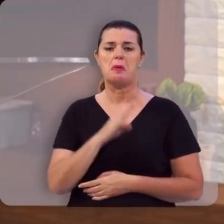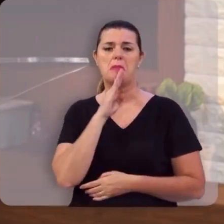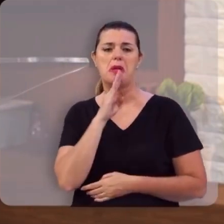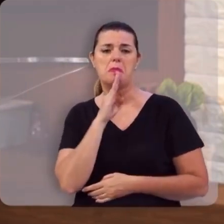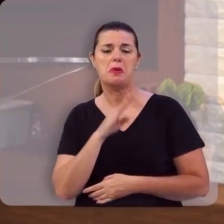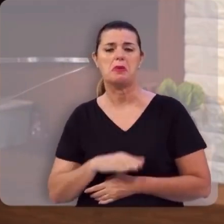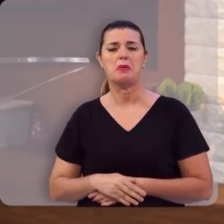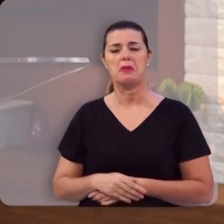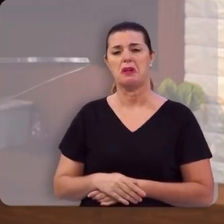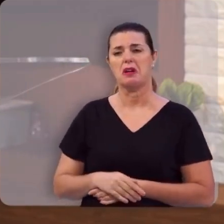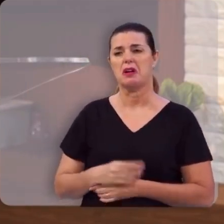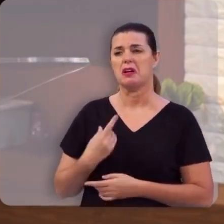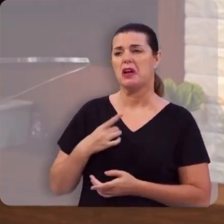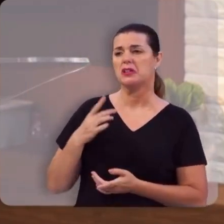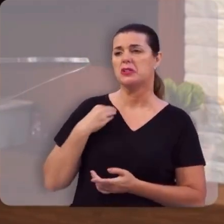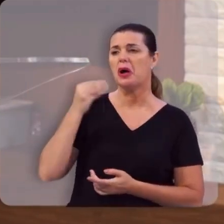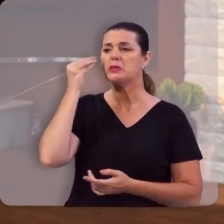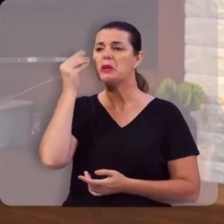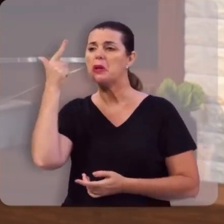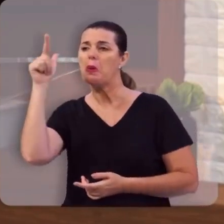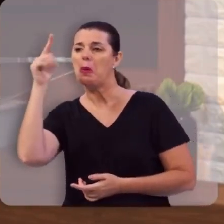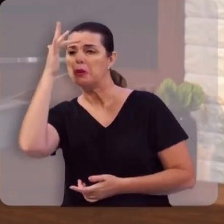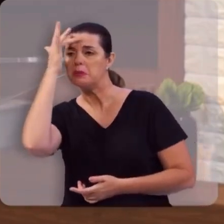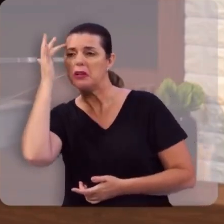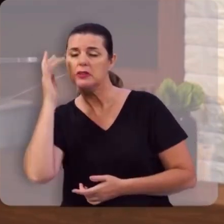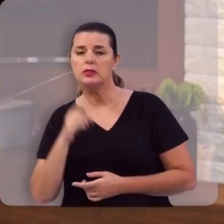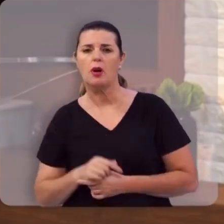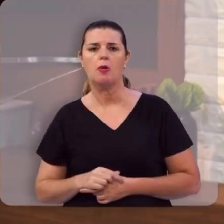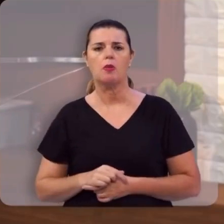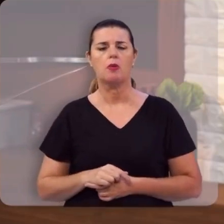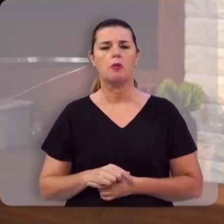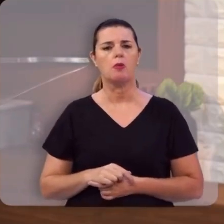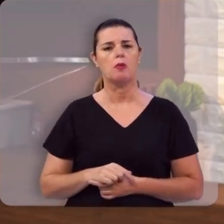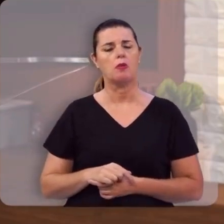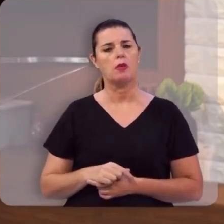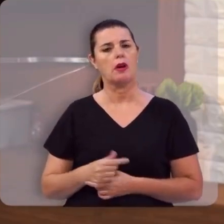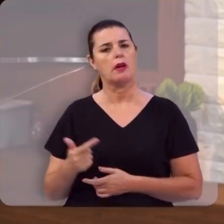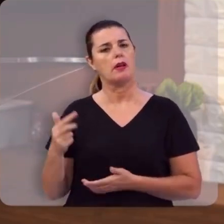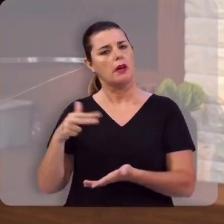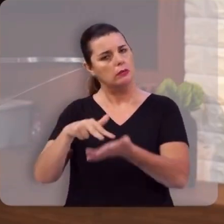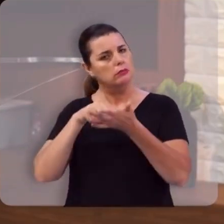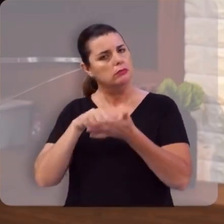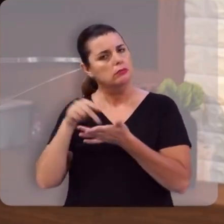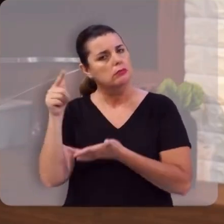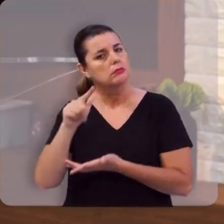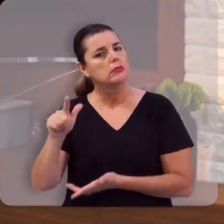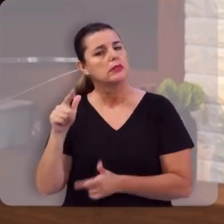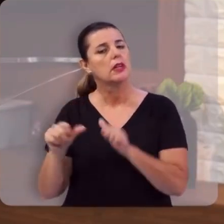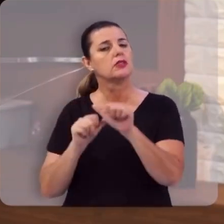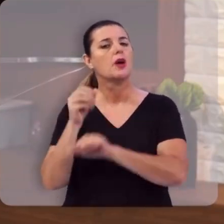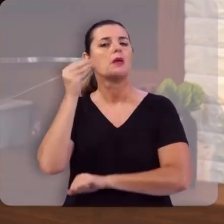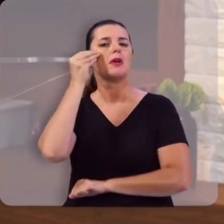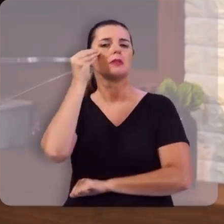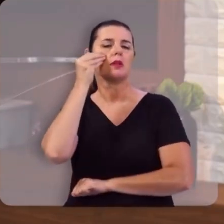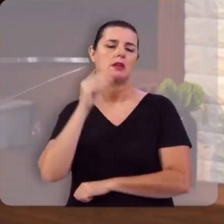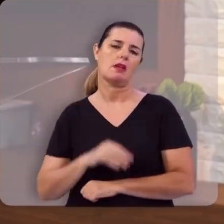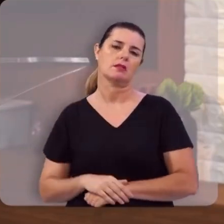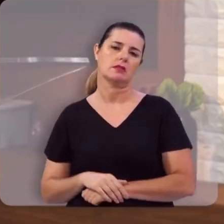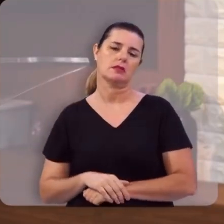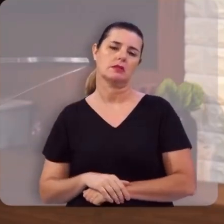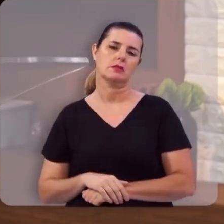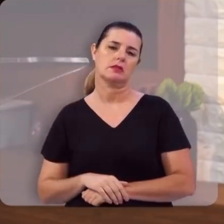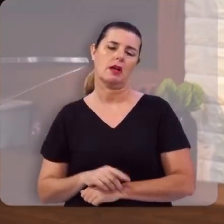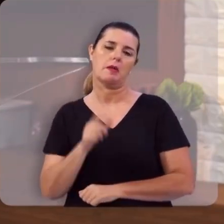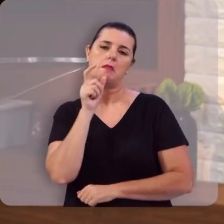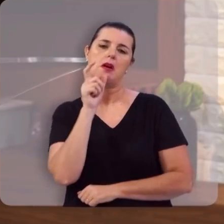seja uma pessoa que viva apenas da experiência dos outros, por isso diz e a perseverança produz experiência, a palavra aqui